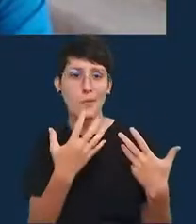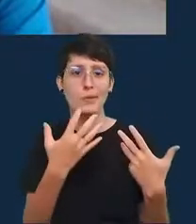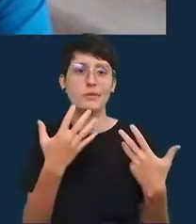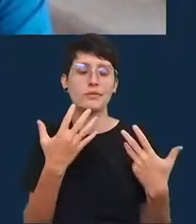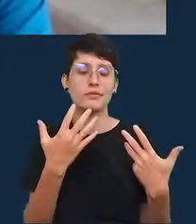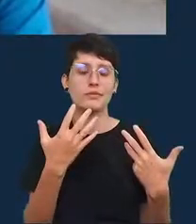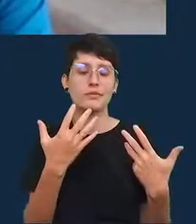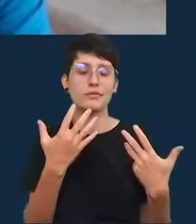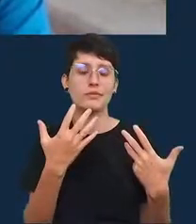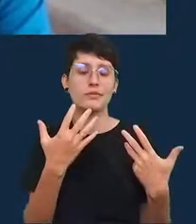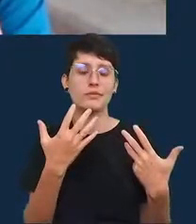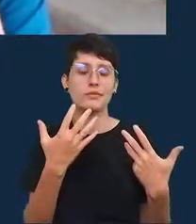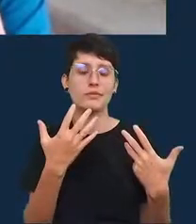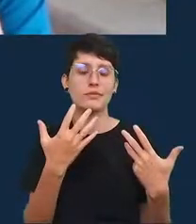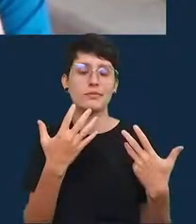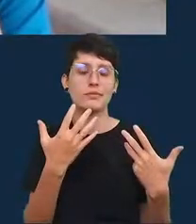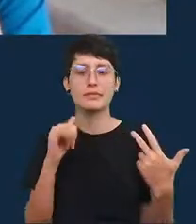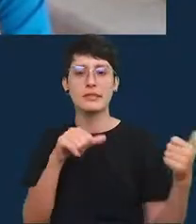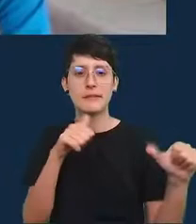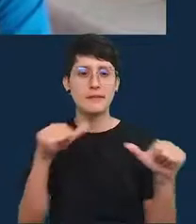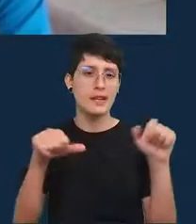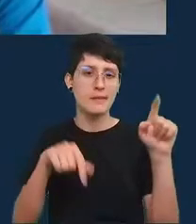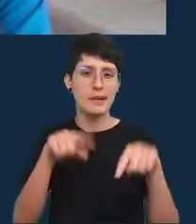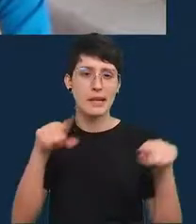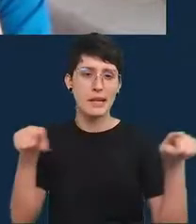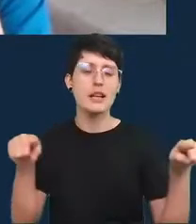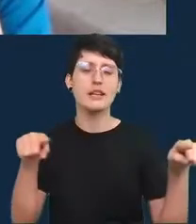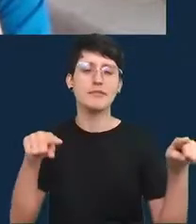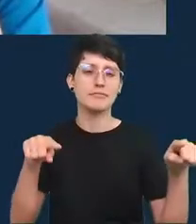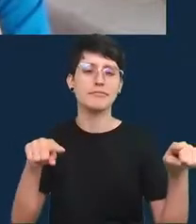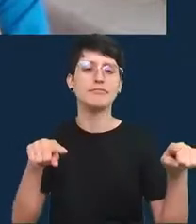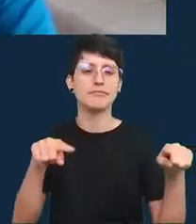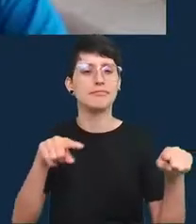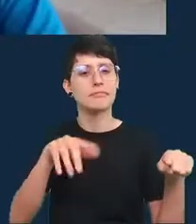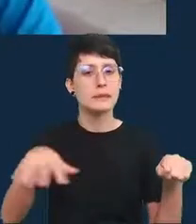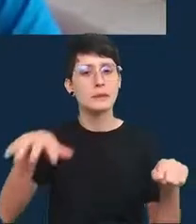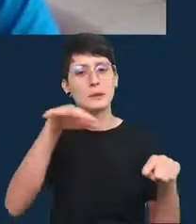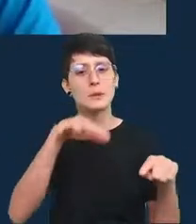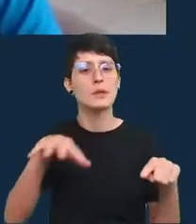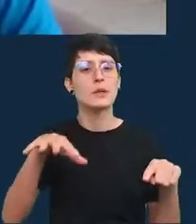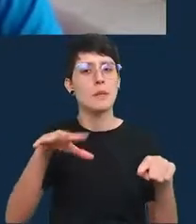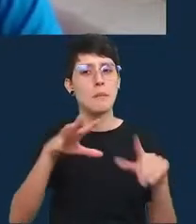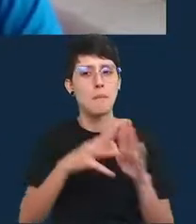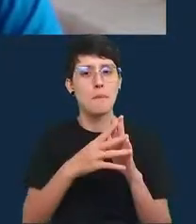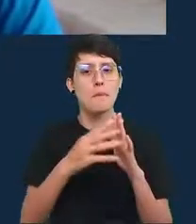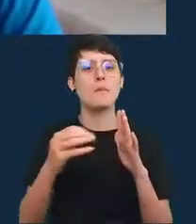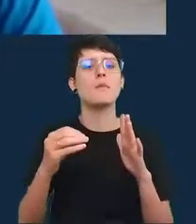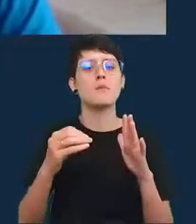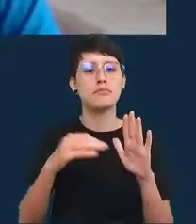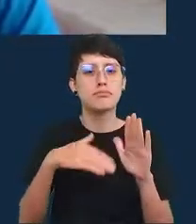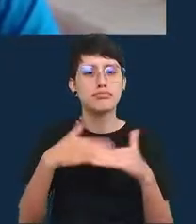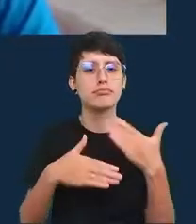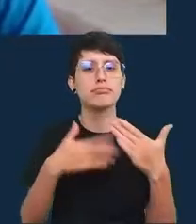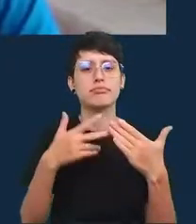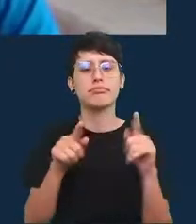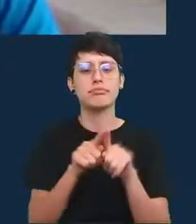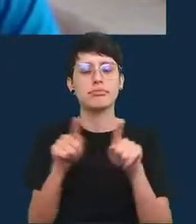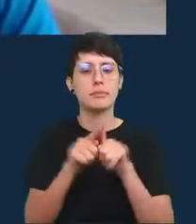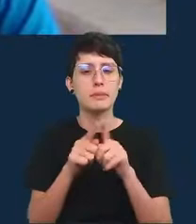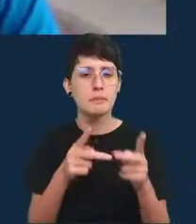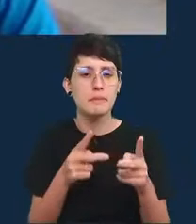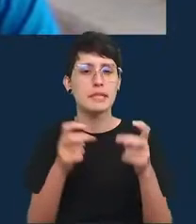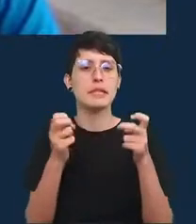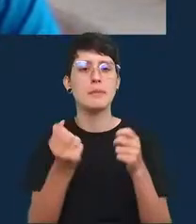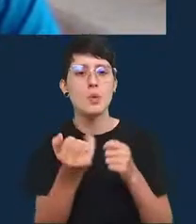se a variante for dominante numa certa região aí vai o modelo acaba captando alguns